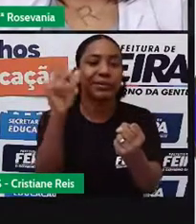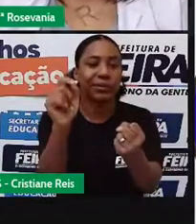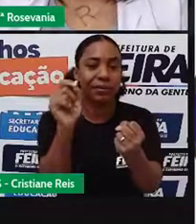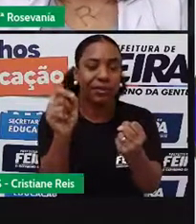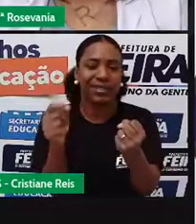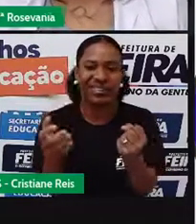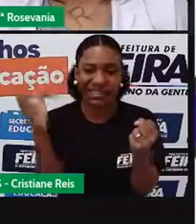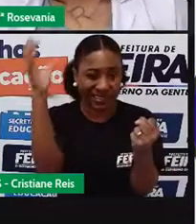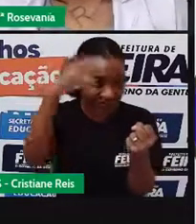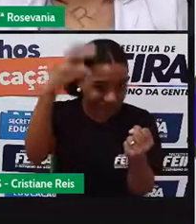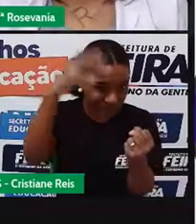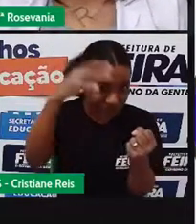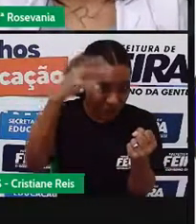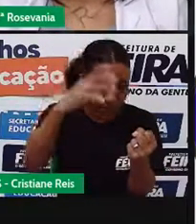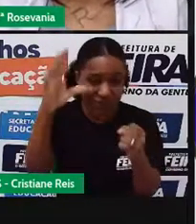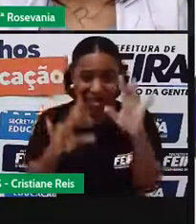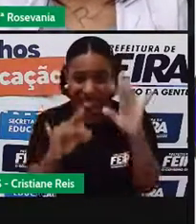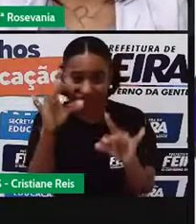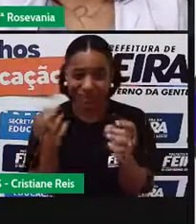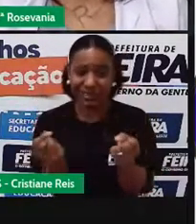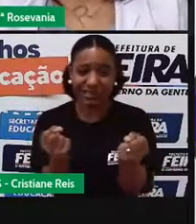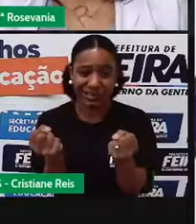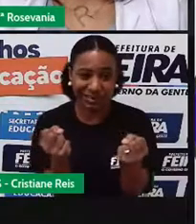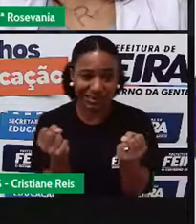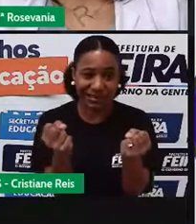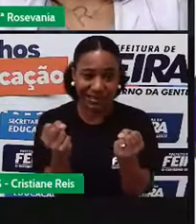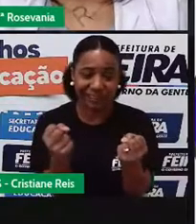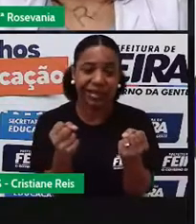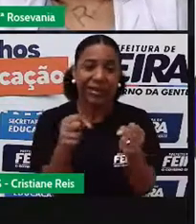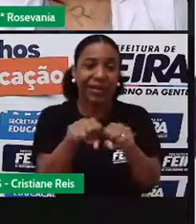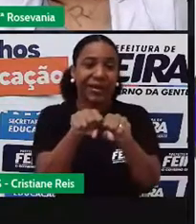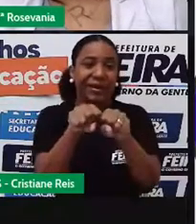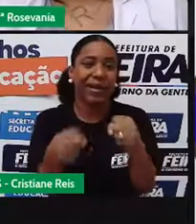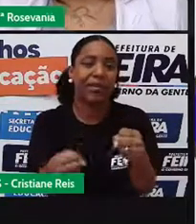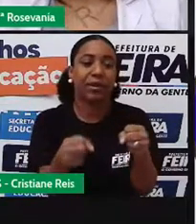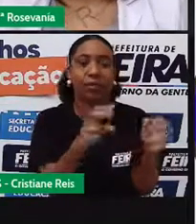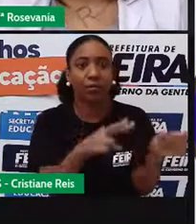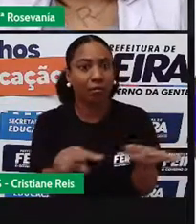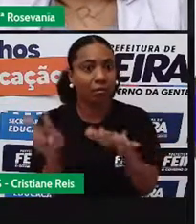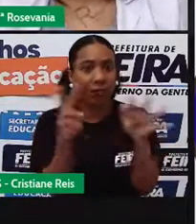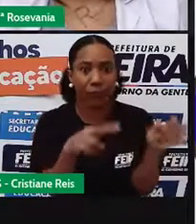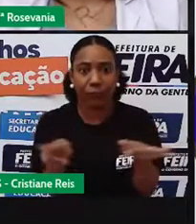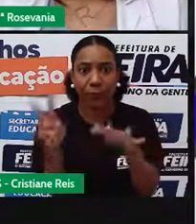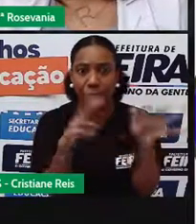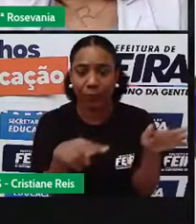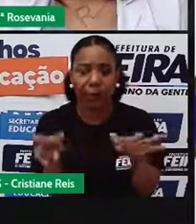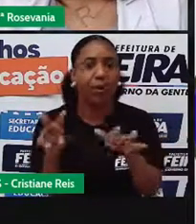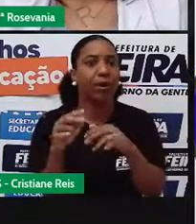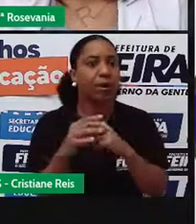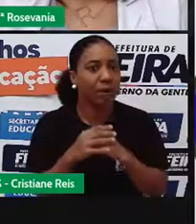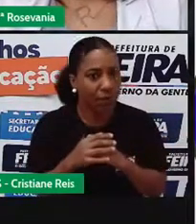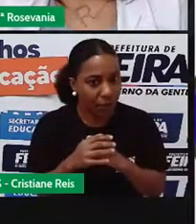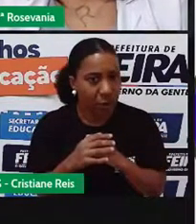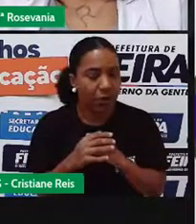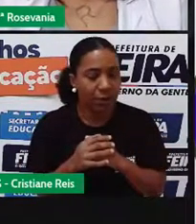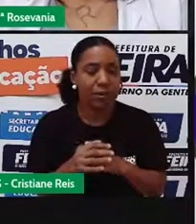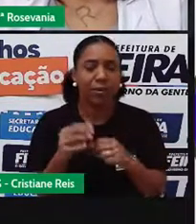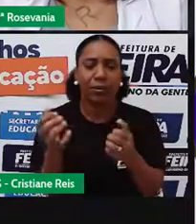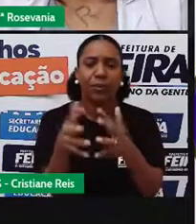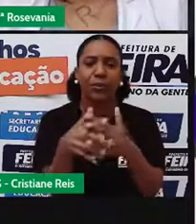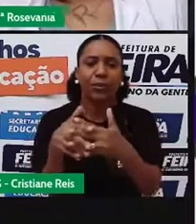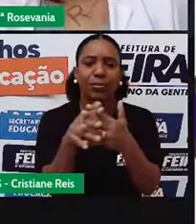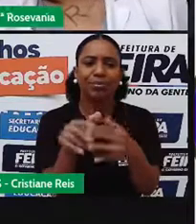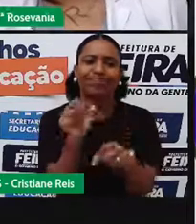é muita chuva, um alaçal, atola, leva às vezes semanas, 15 dias ali, os carros esperando, para